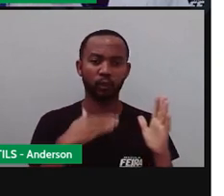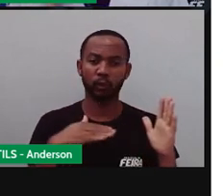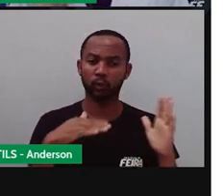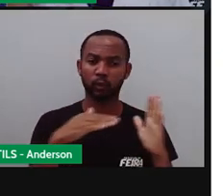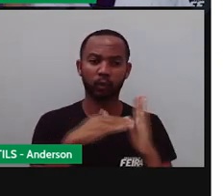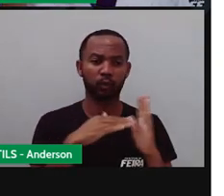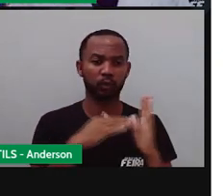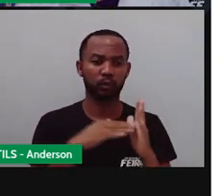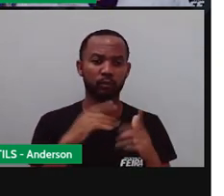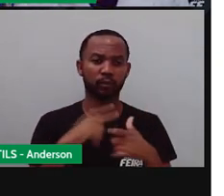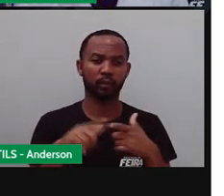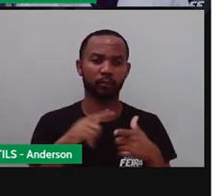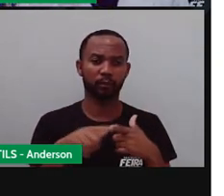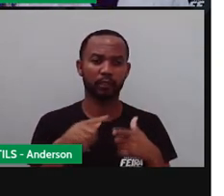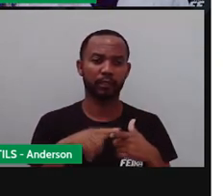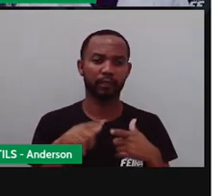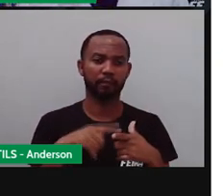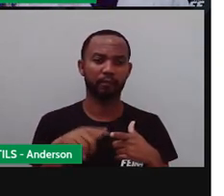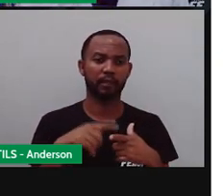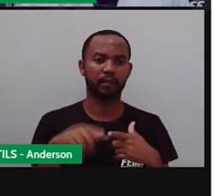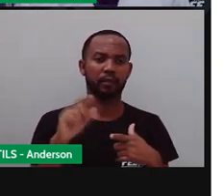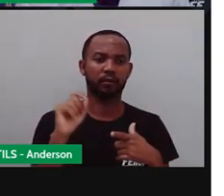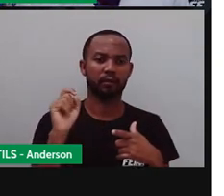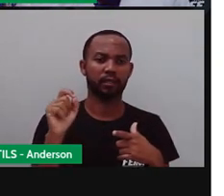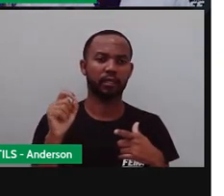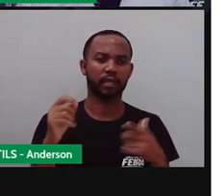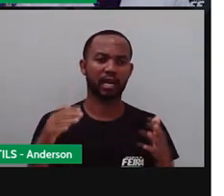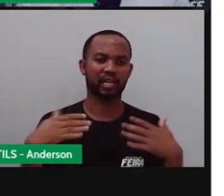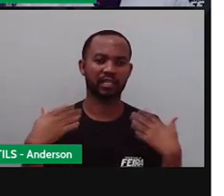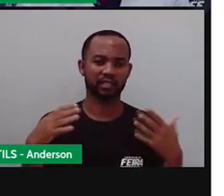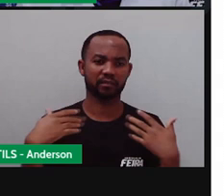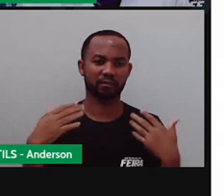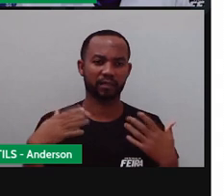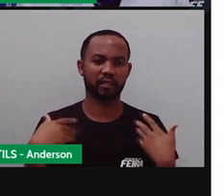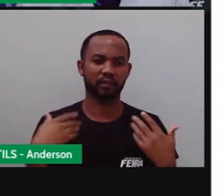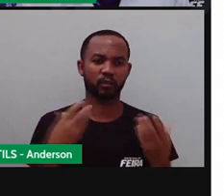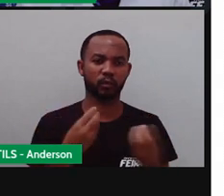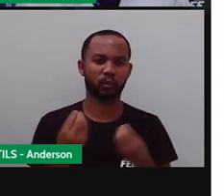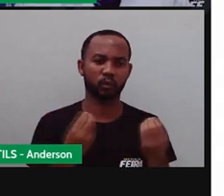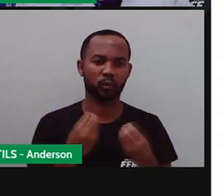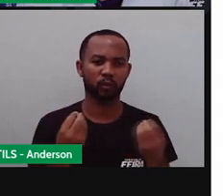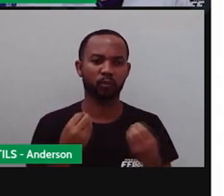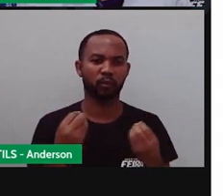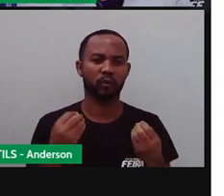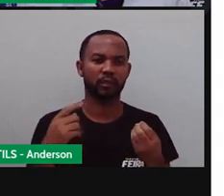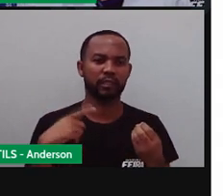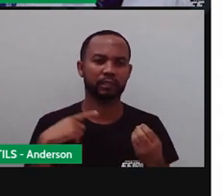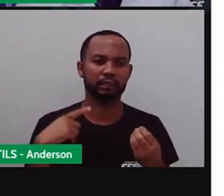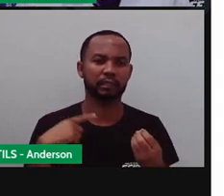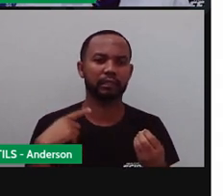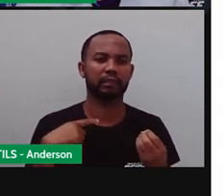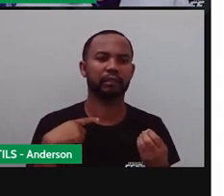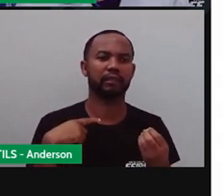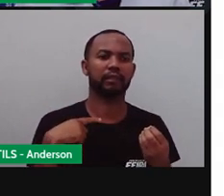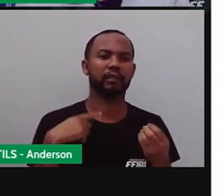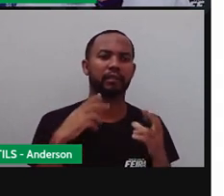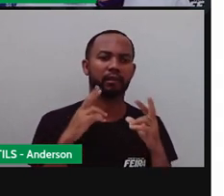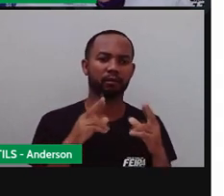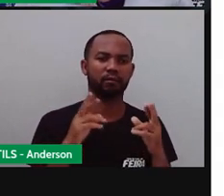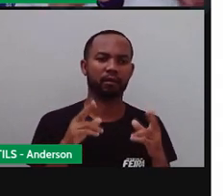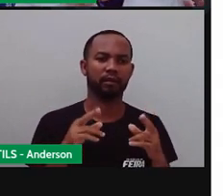problemas que são causados aí pelo aquecimento global, se deve acrescentar, né, esse que é alarmante. O quê?